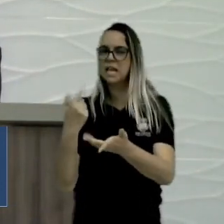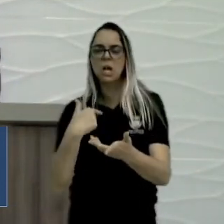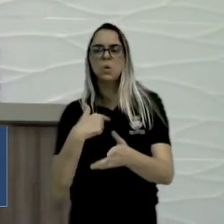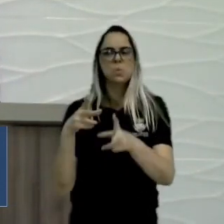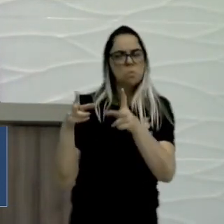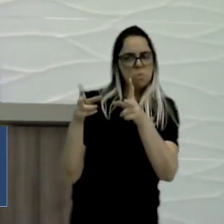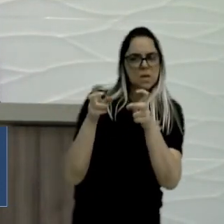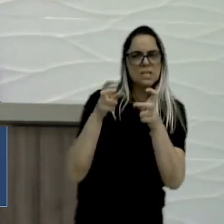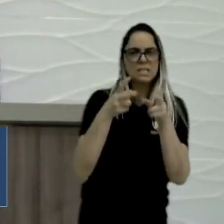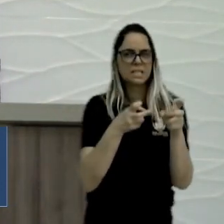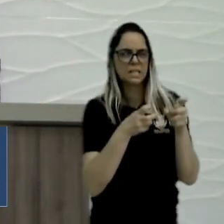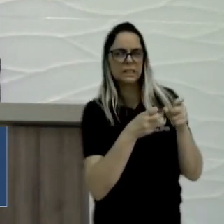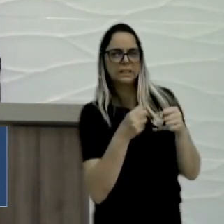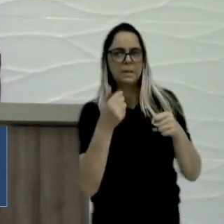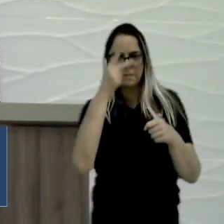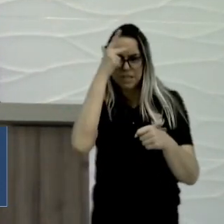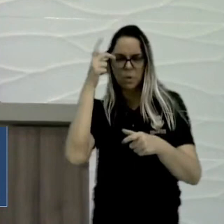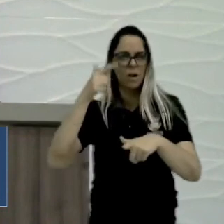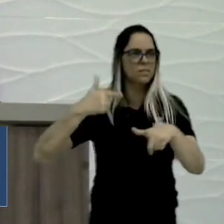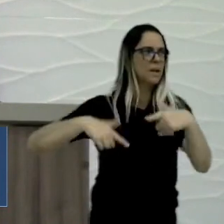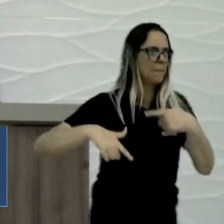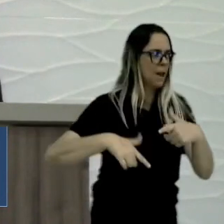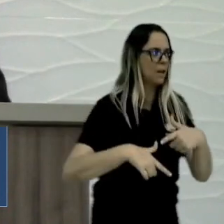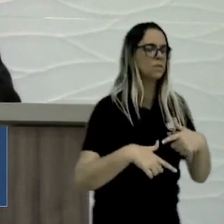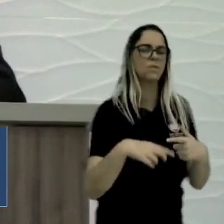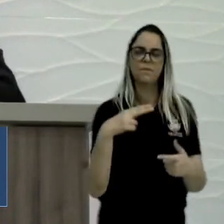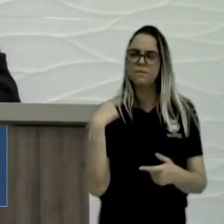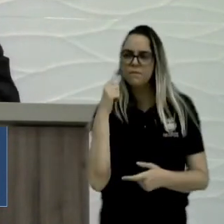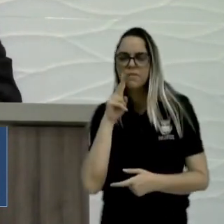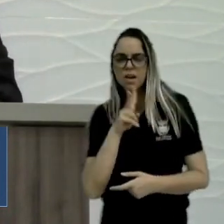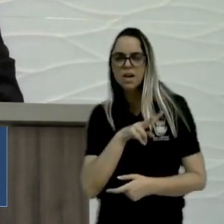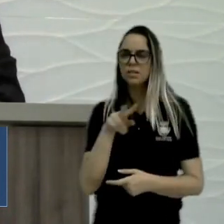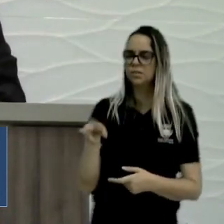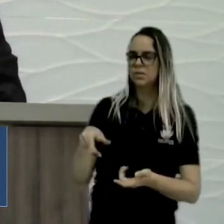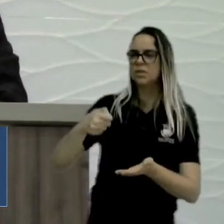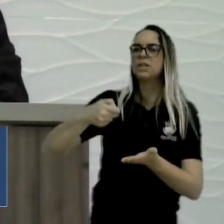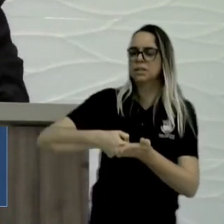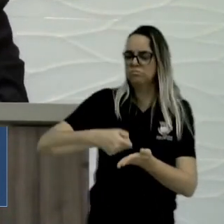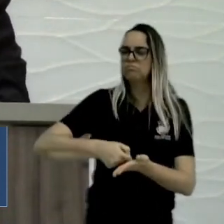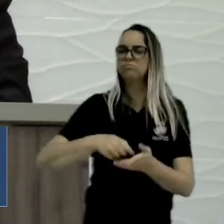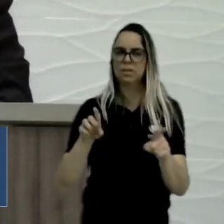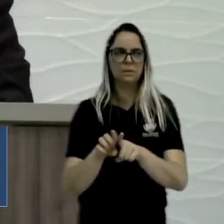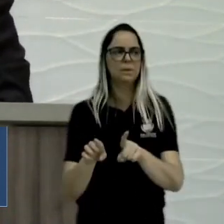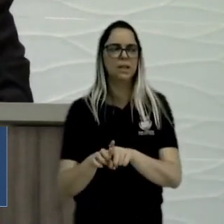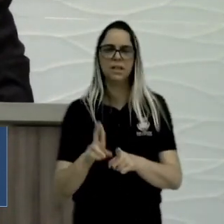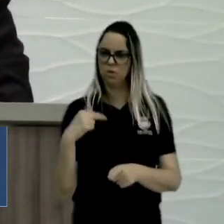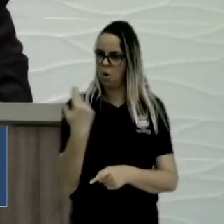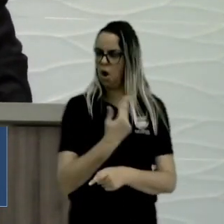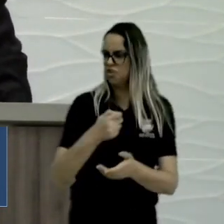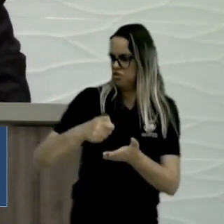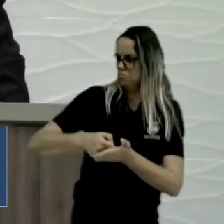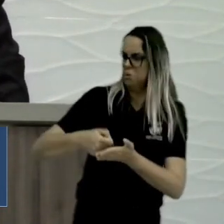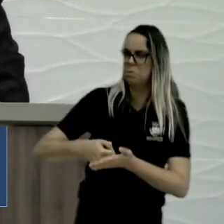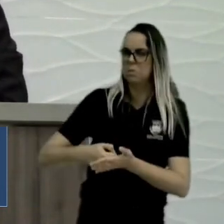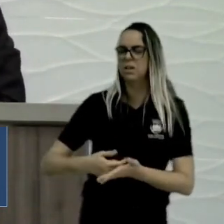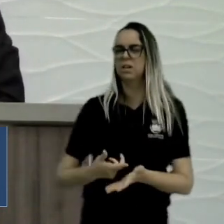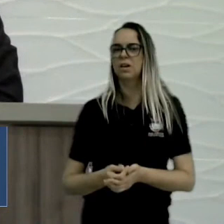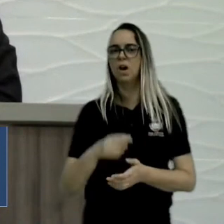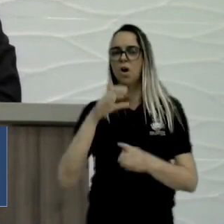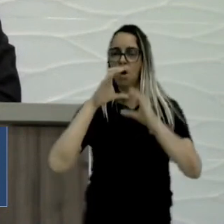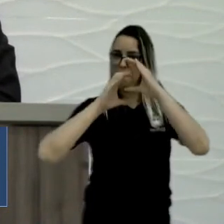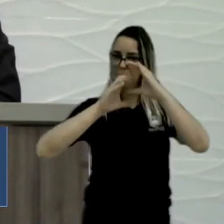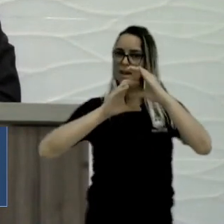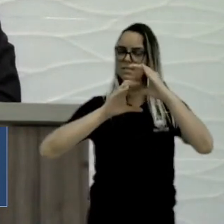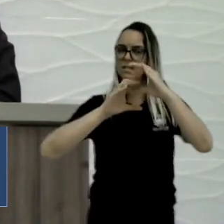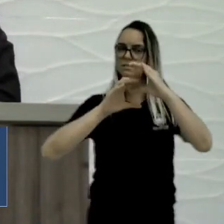o pessoal trabalhando, eu vejo o pessoal aqui cobrando, e nós cobrando, a Compesa,